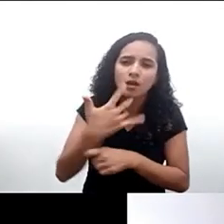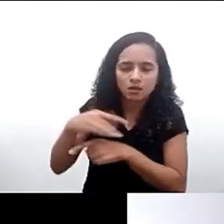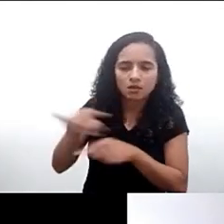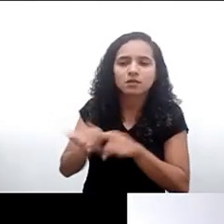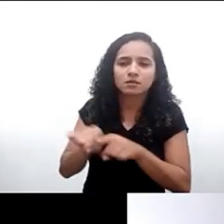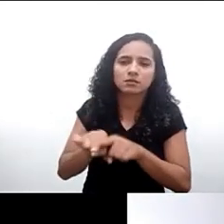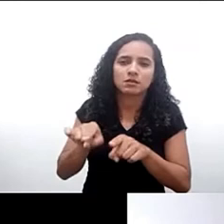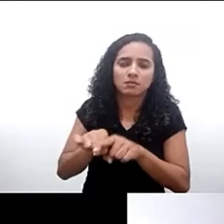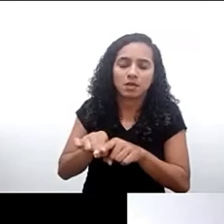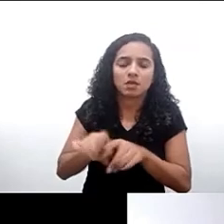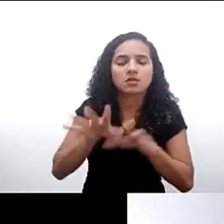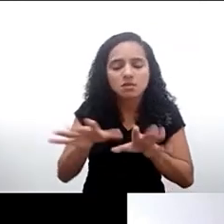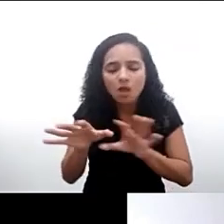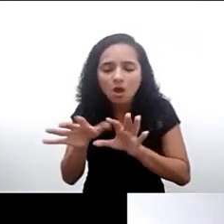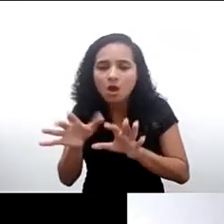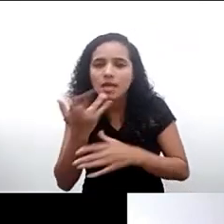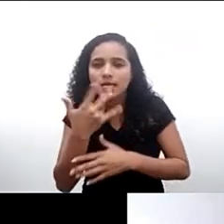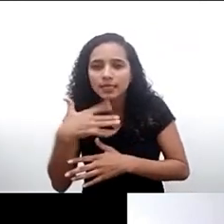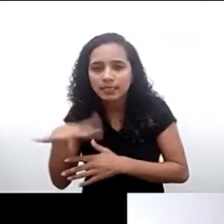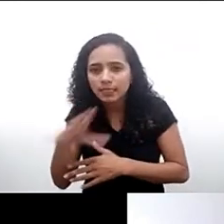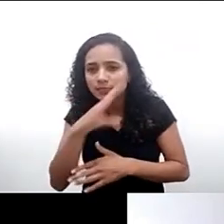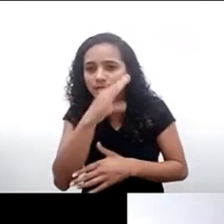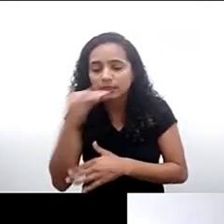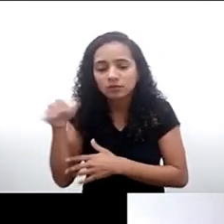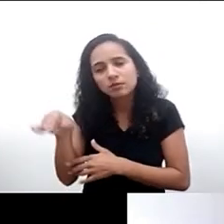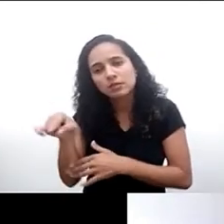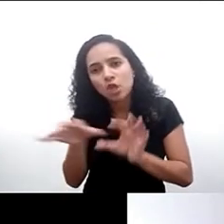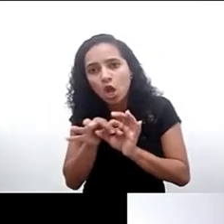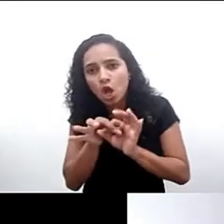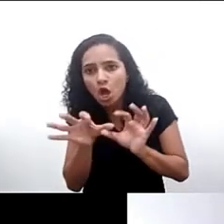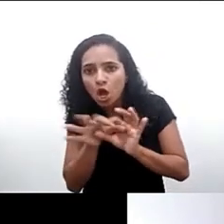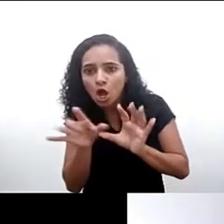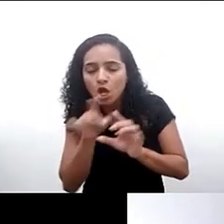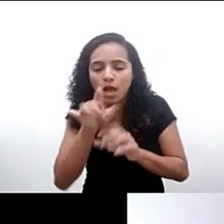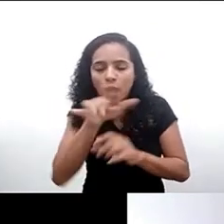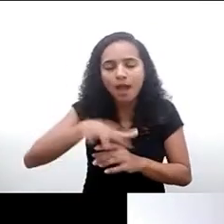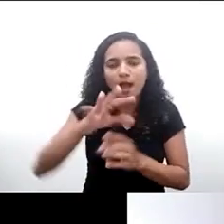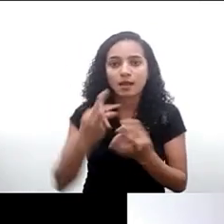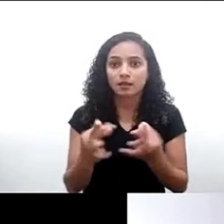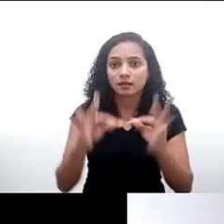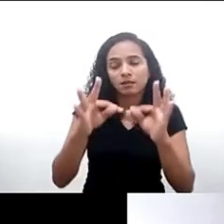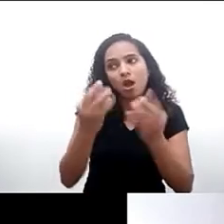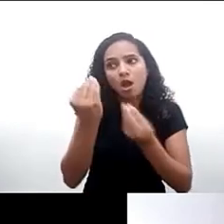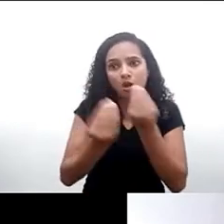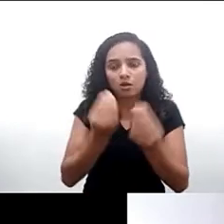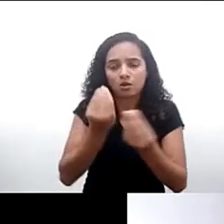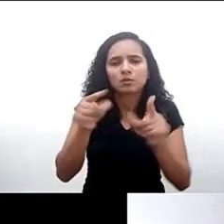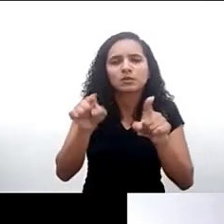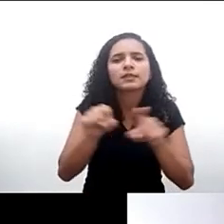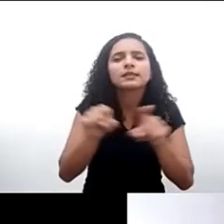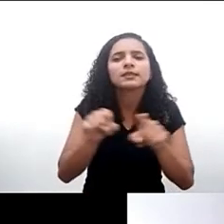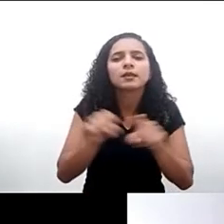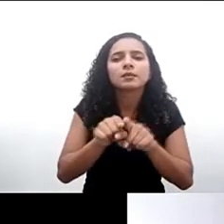consentimento de crianças e adolescentes com relação aos serviços do setor tecnológico e também com a possibilidade